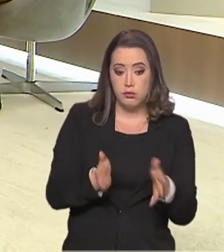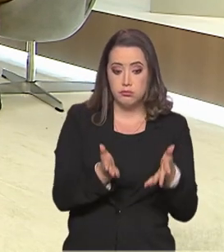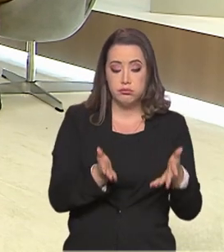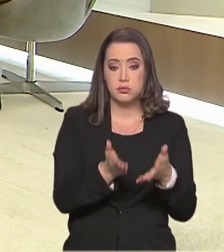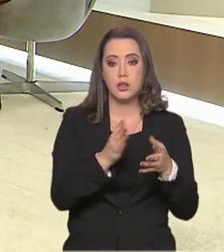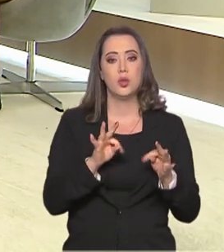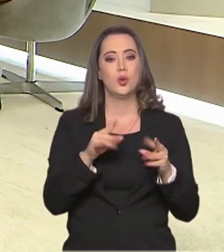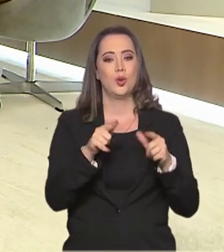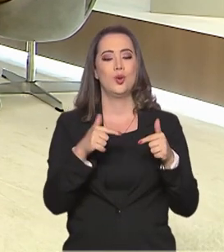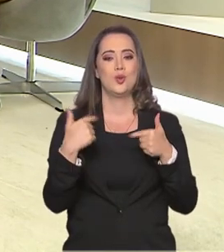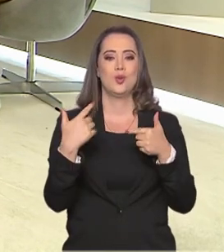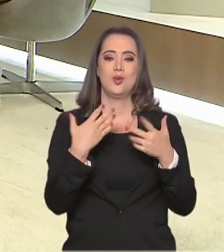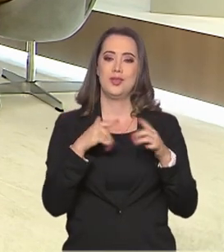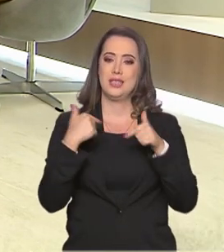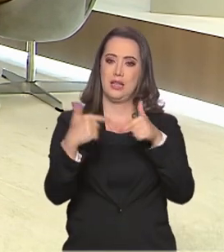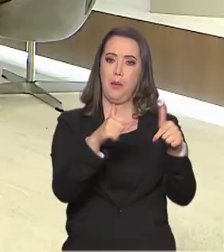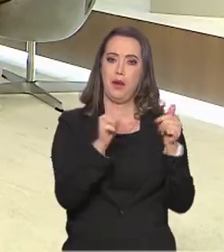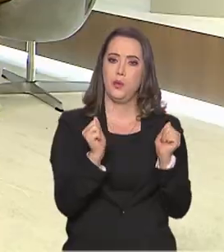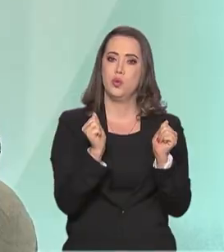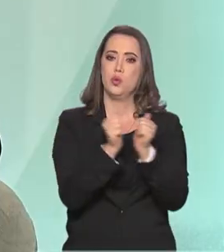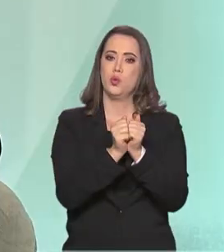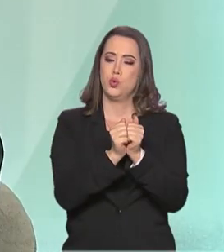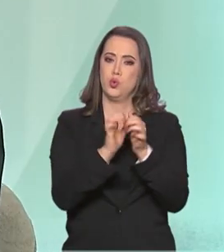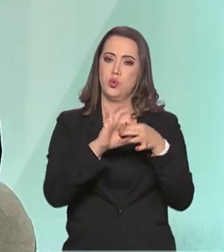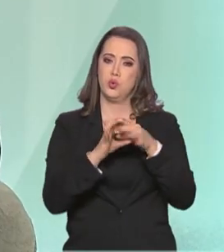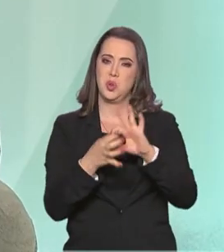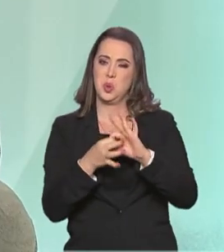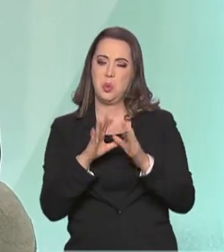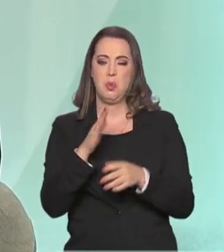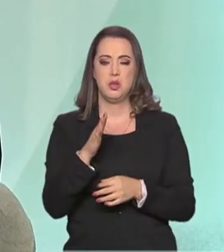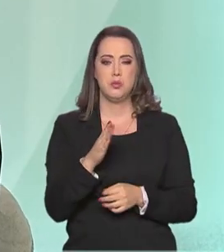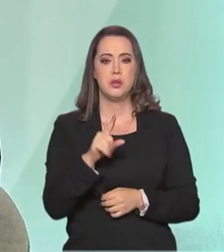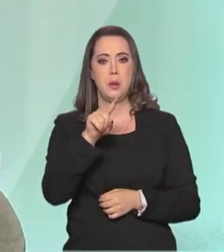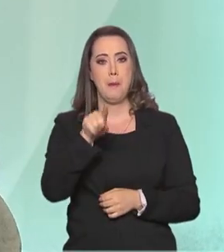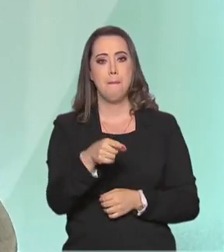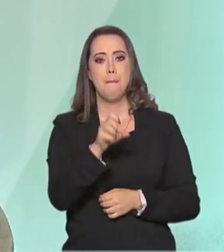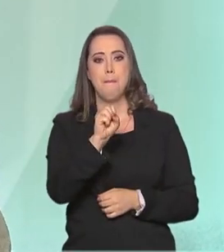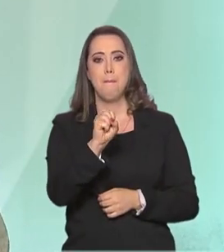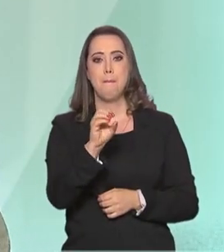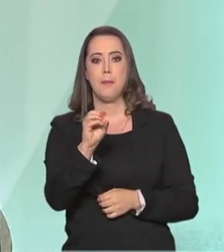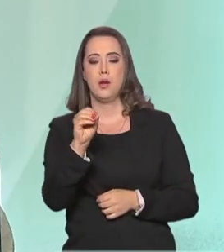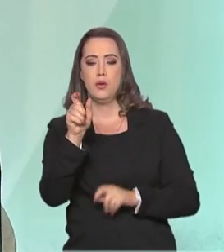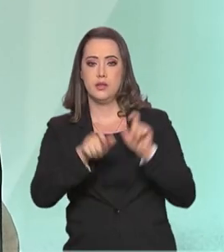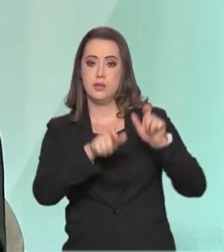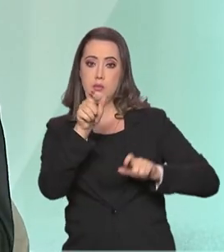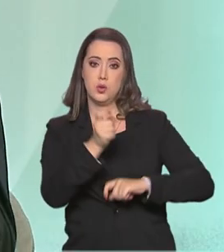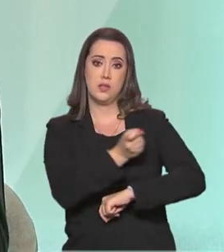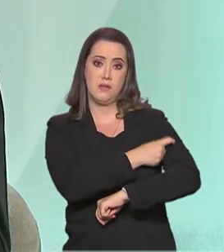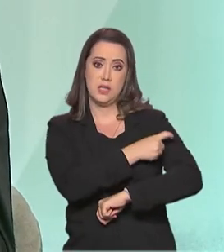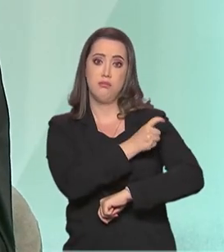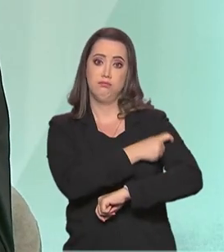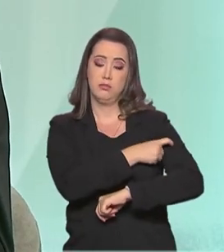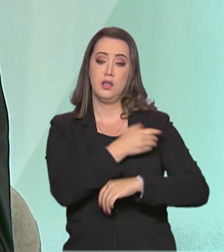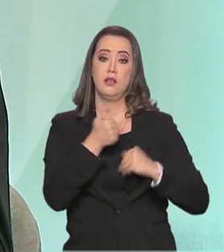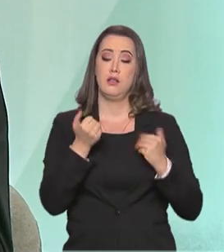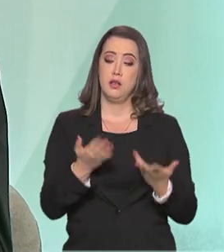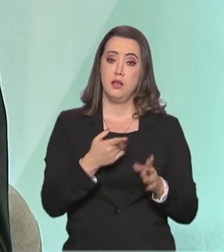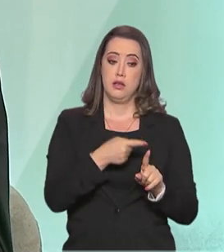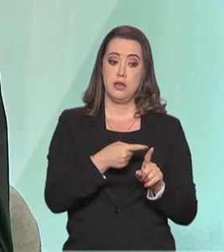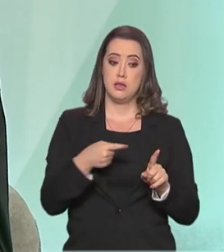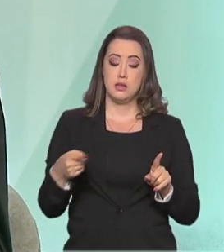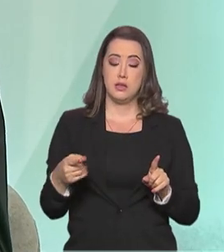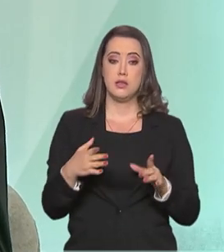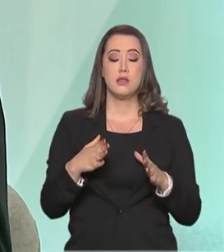missão Brasil a Tóquio. Então, foram mais ou menos 1.800 pessoas vacinadas e, nesse